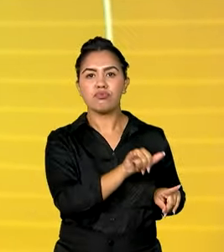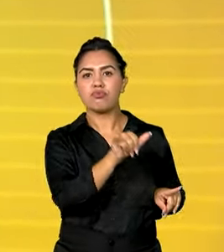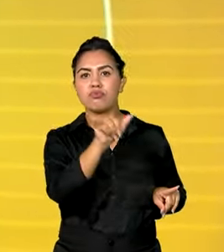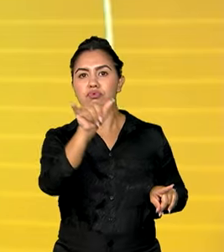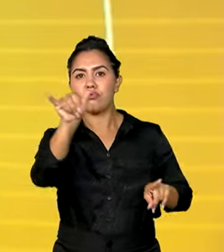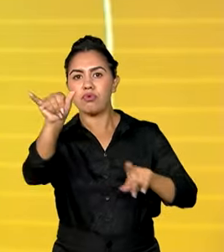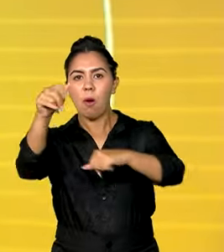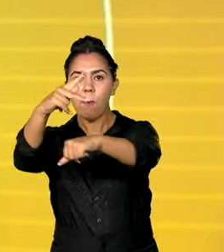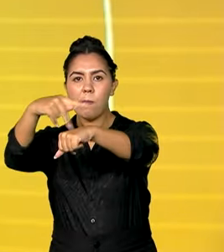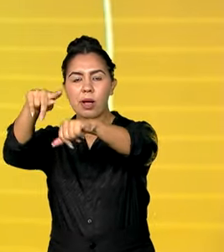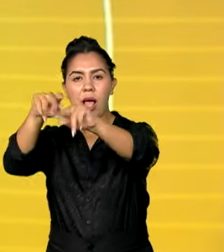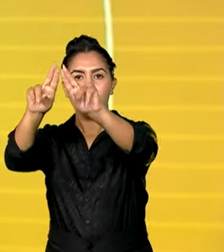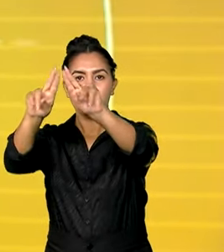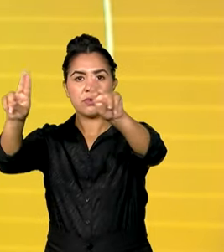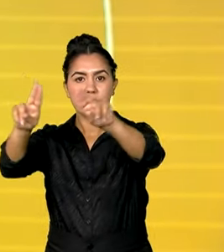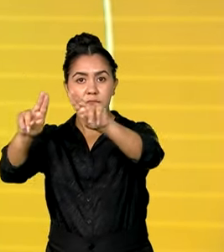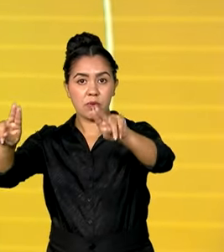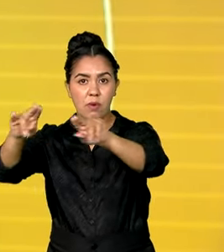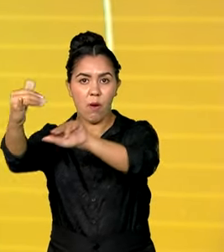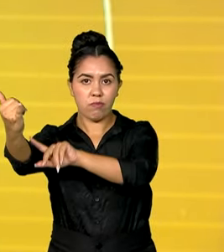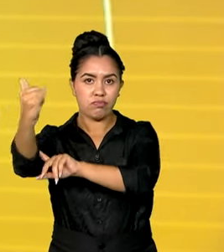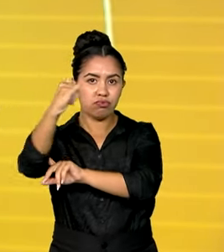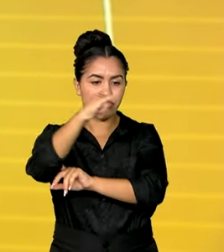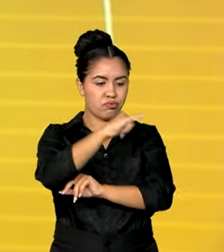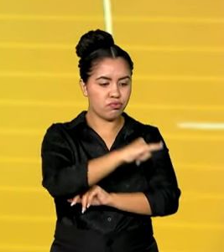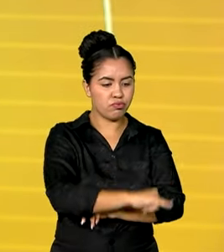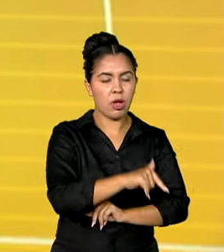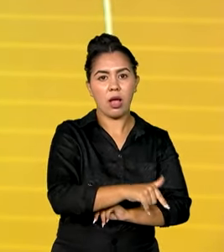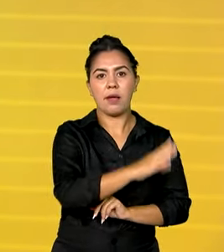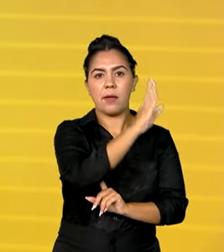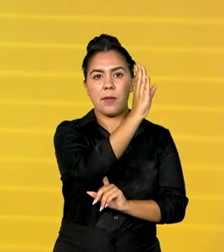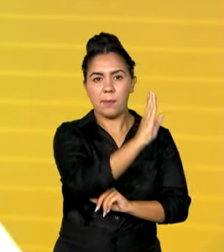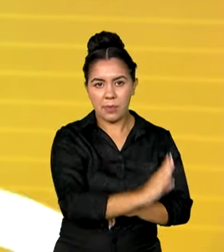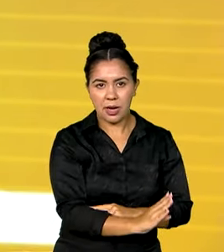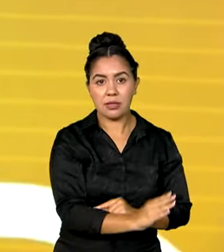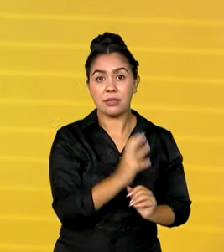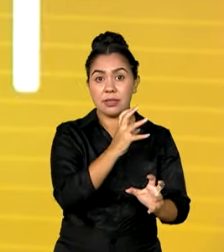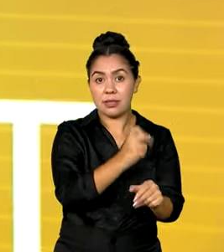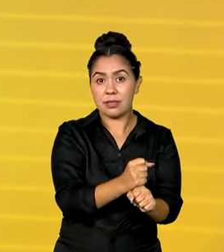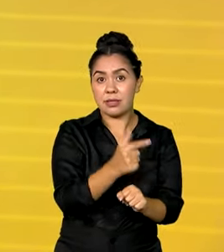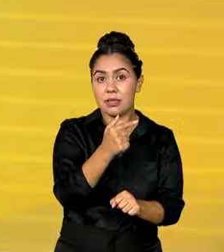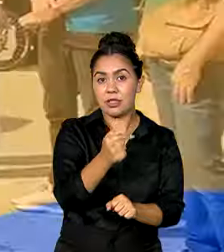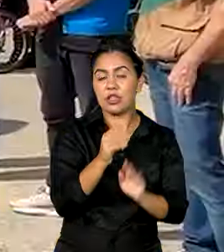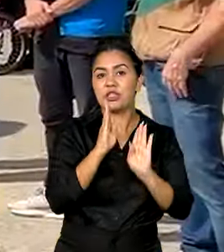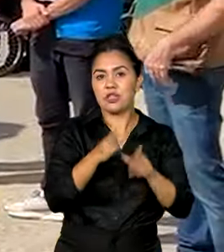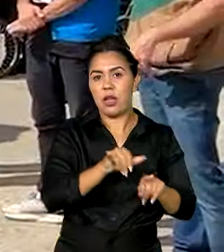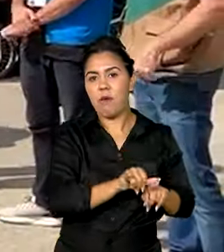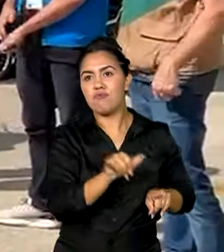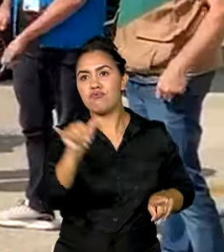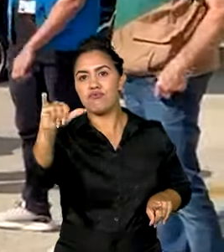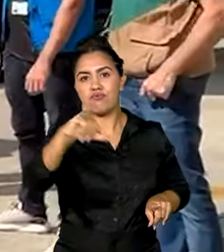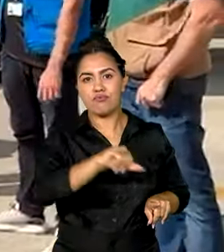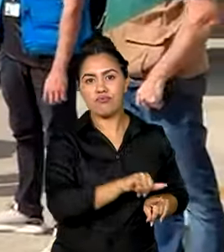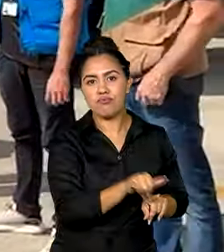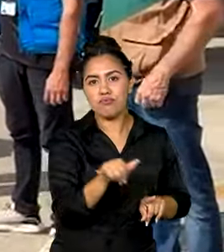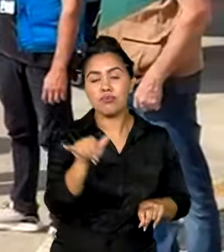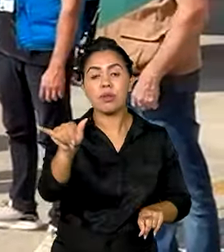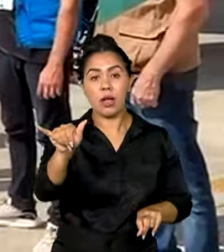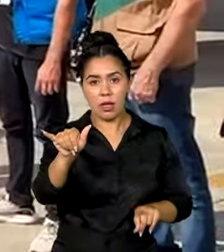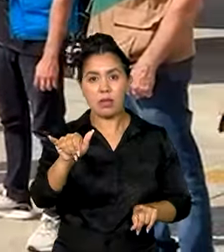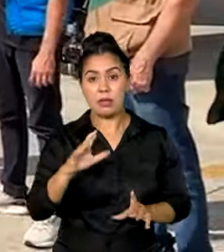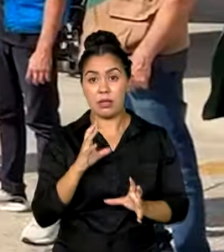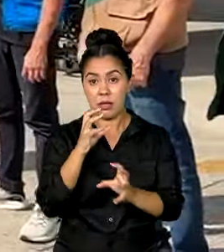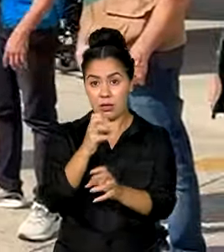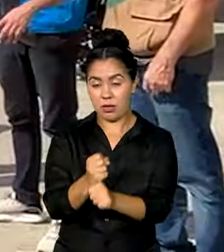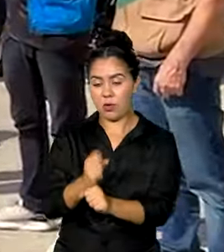Líbano. É a sétima aeronave da Força Aérea Brasileira, empregada na Operação Raízes do Cedro, do governo federal. A bordo,